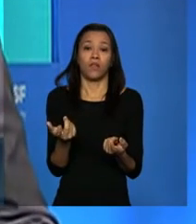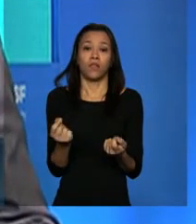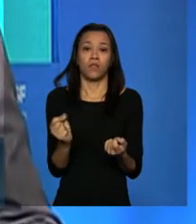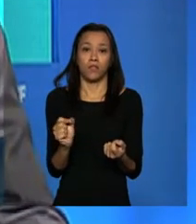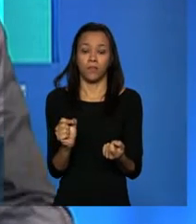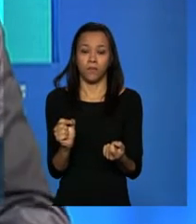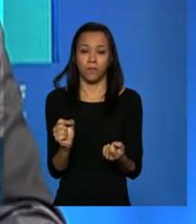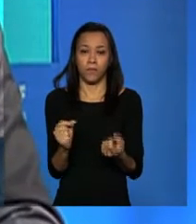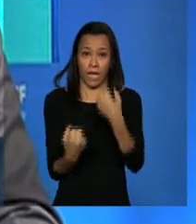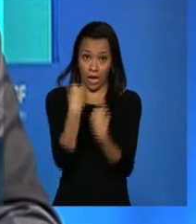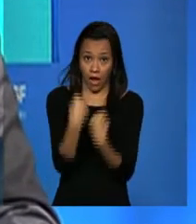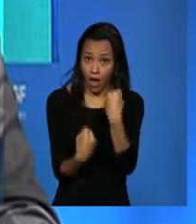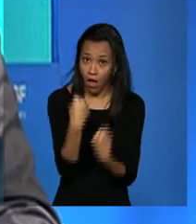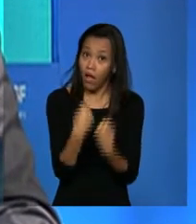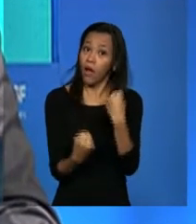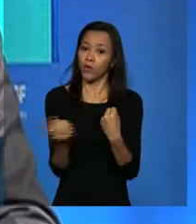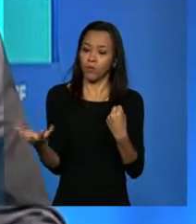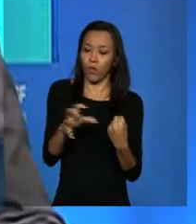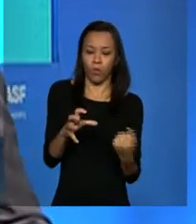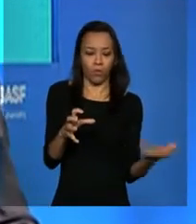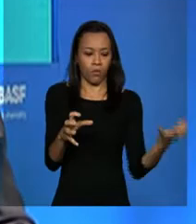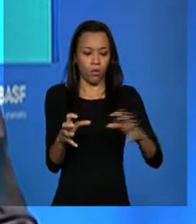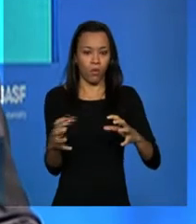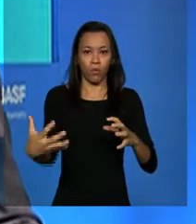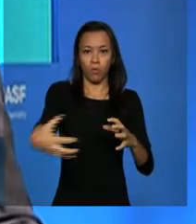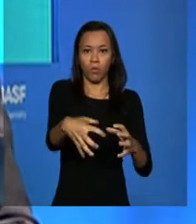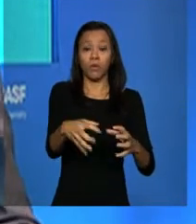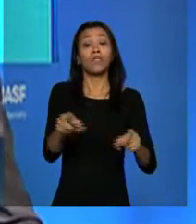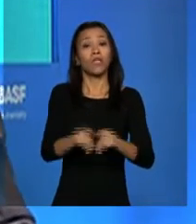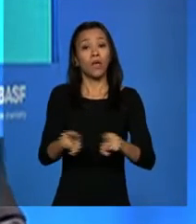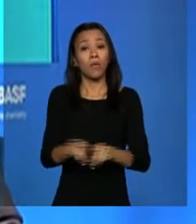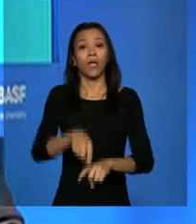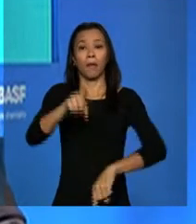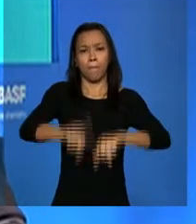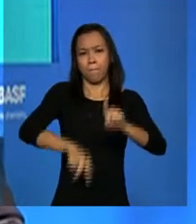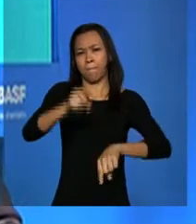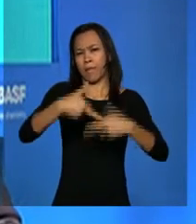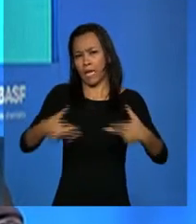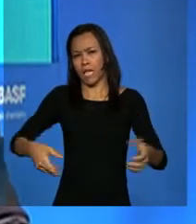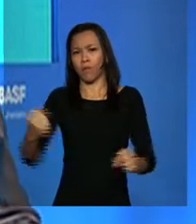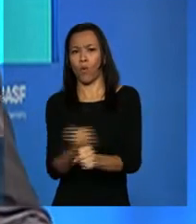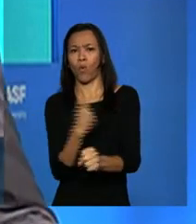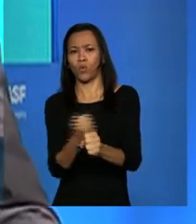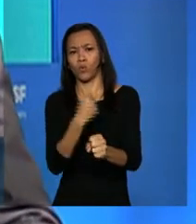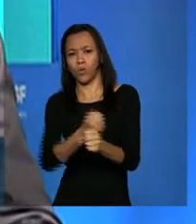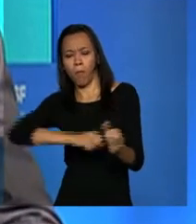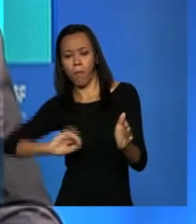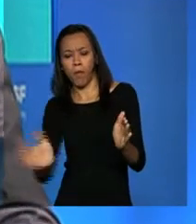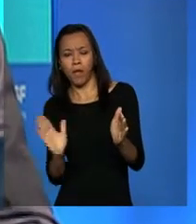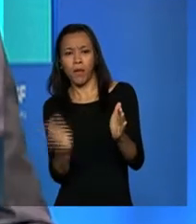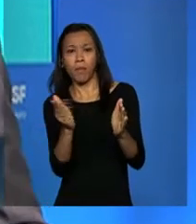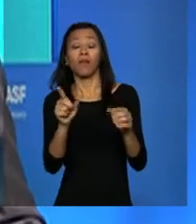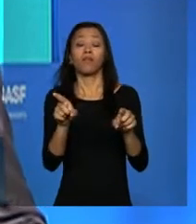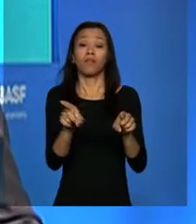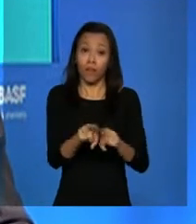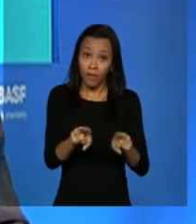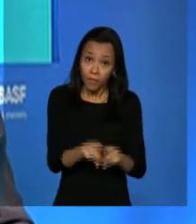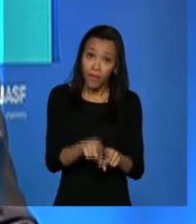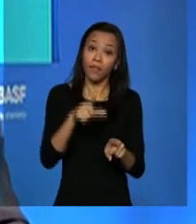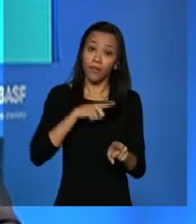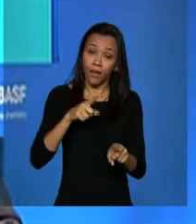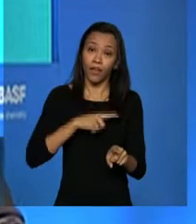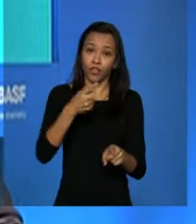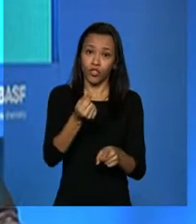carros, também produtos para a construção civil e também existem aqui investimentos da